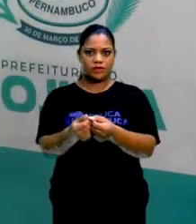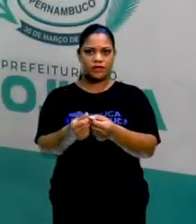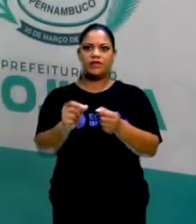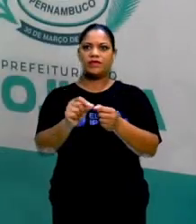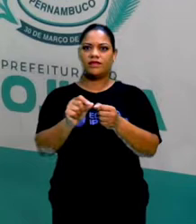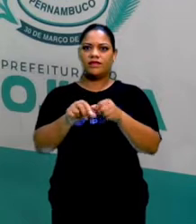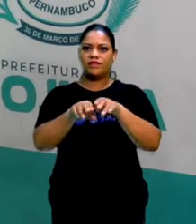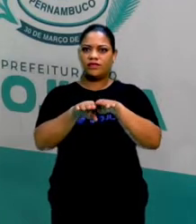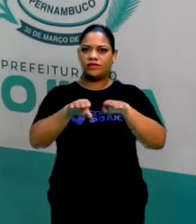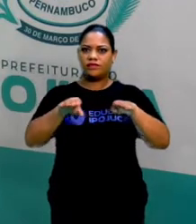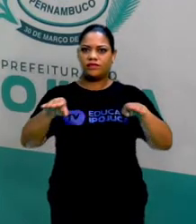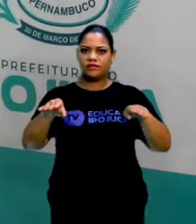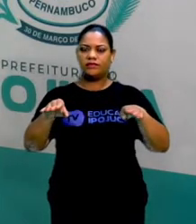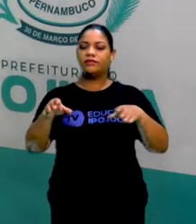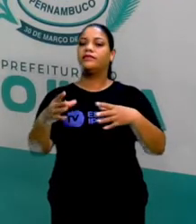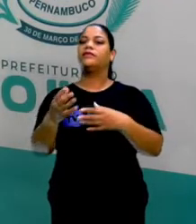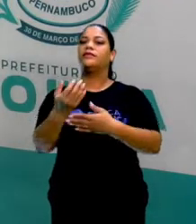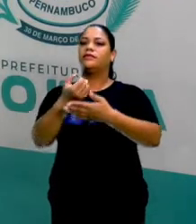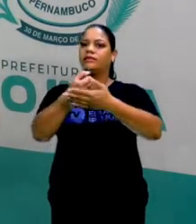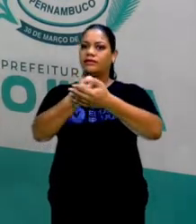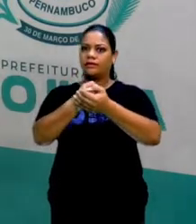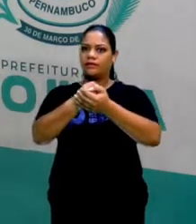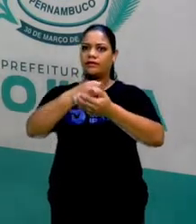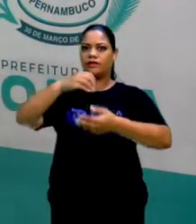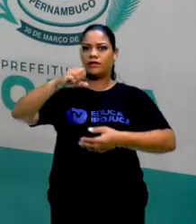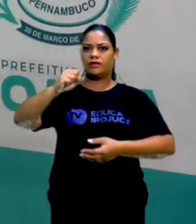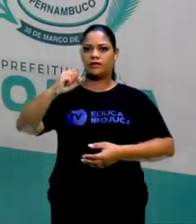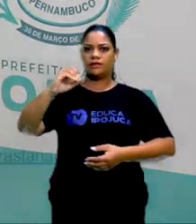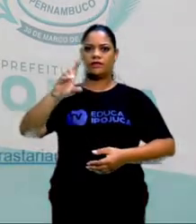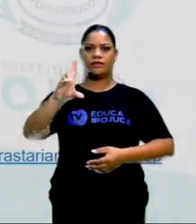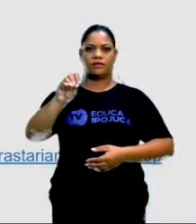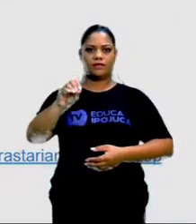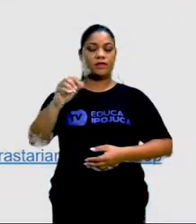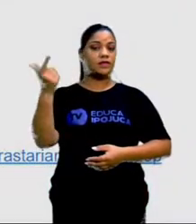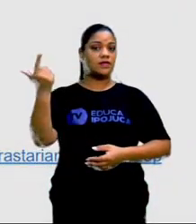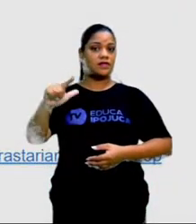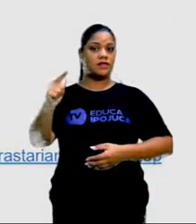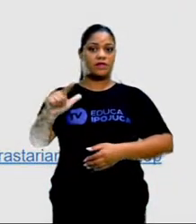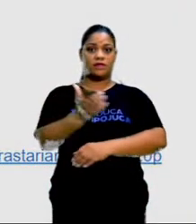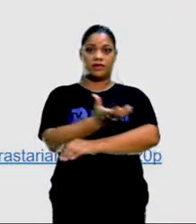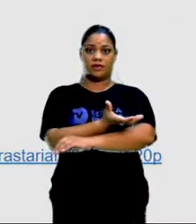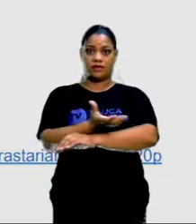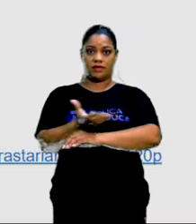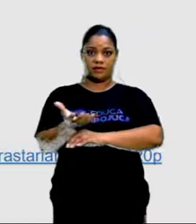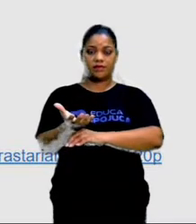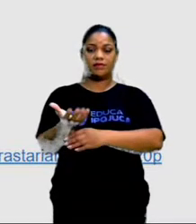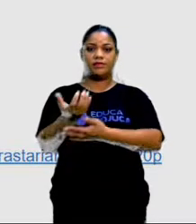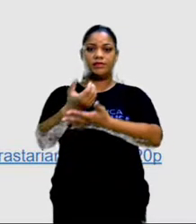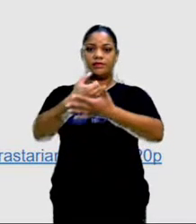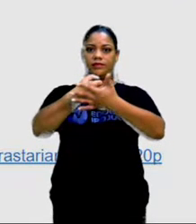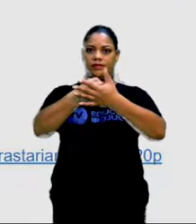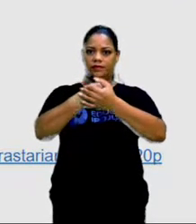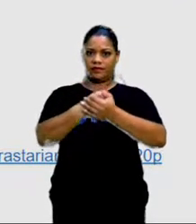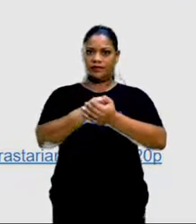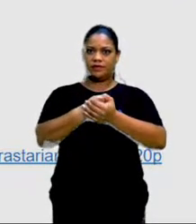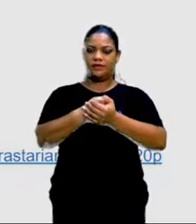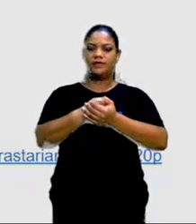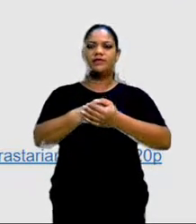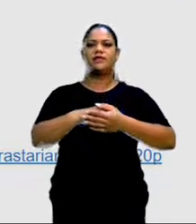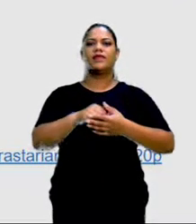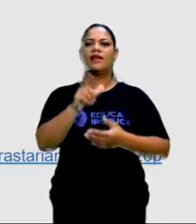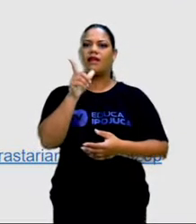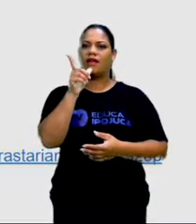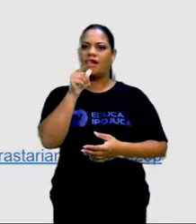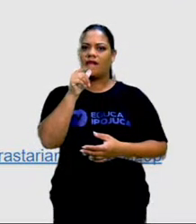aquela capa protetora do solo. Sem vegetação, para proteger e reter o solo,